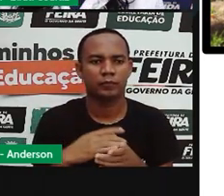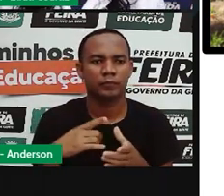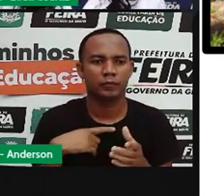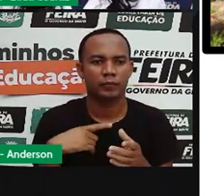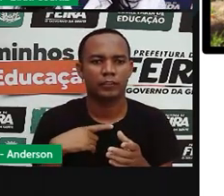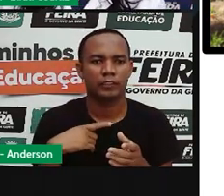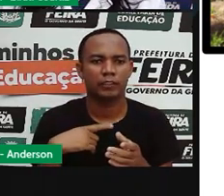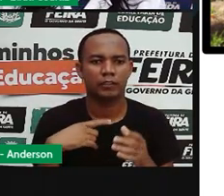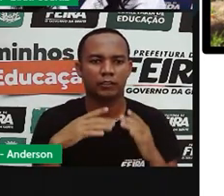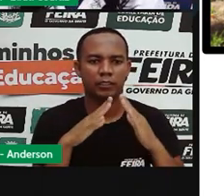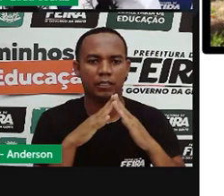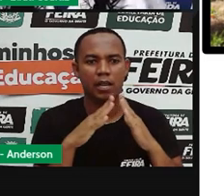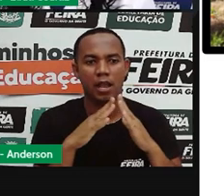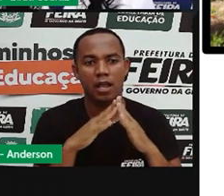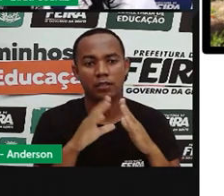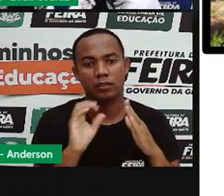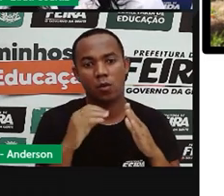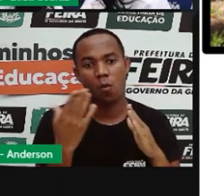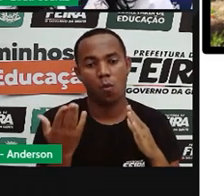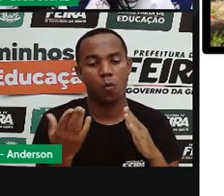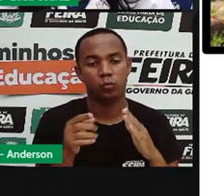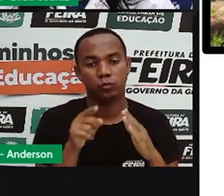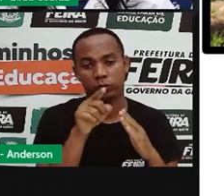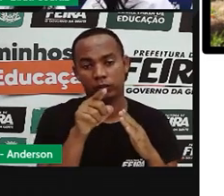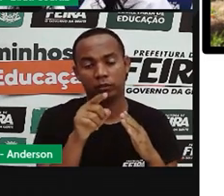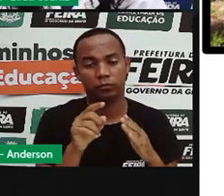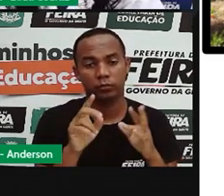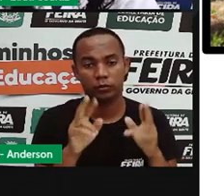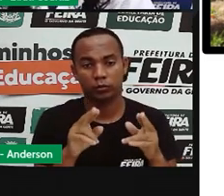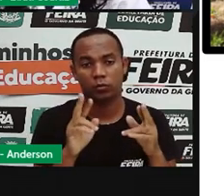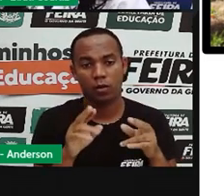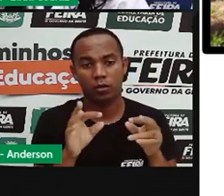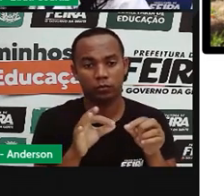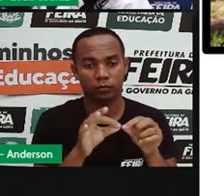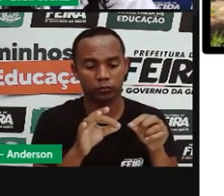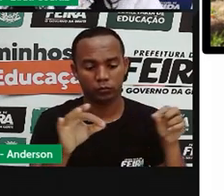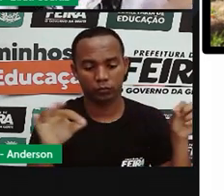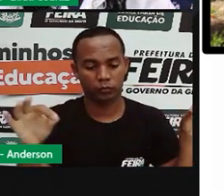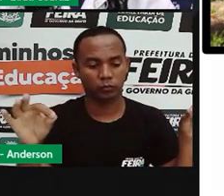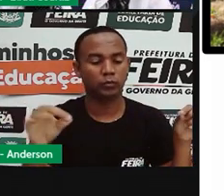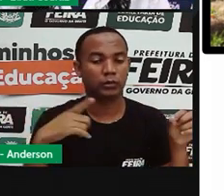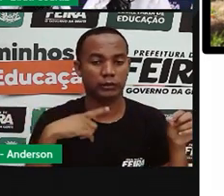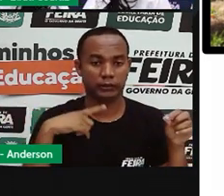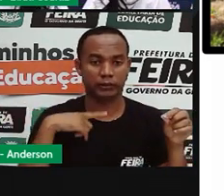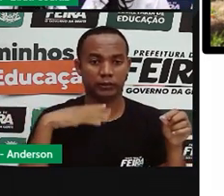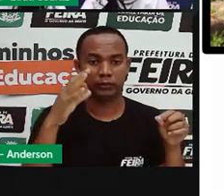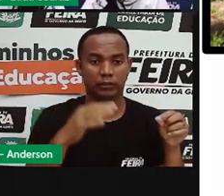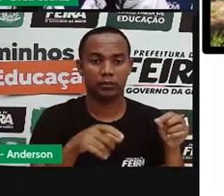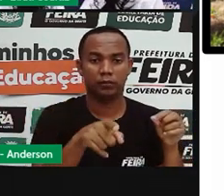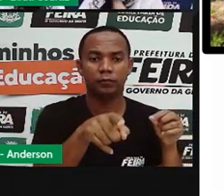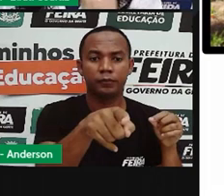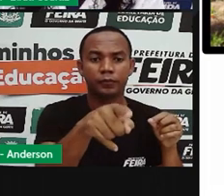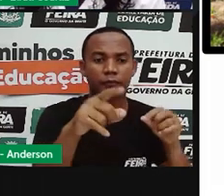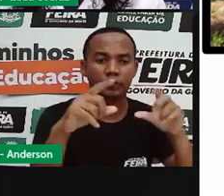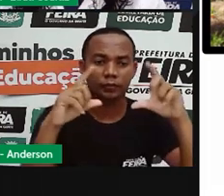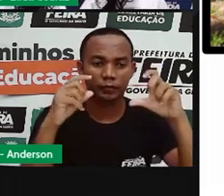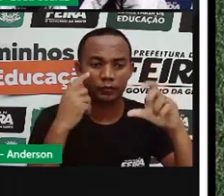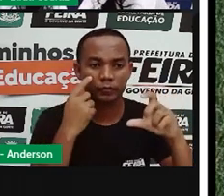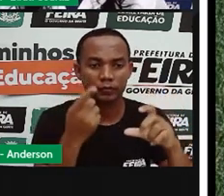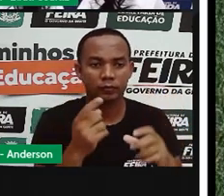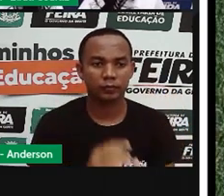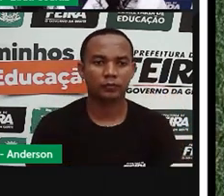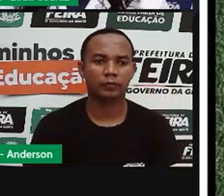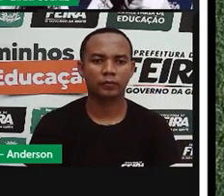tenha na casa dele ou a mesma medida nos Estados Unidos, no Japão. Entendeu? Vamos lá.